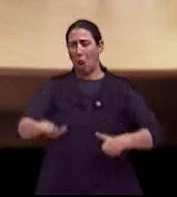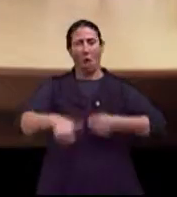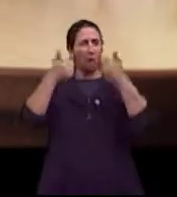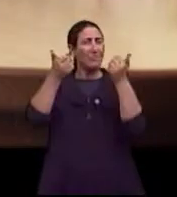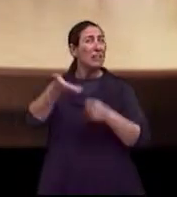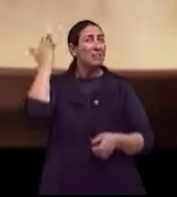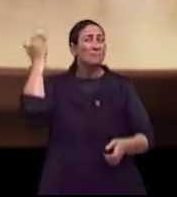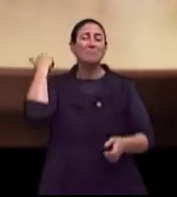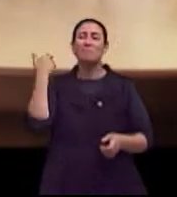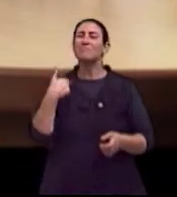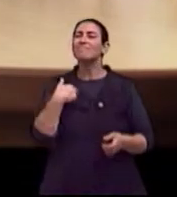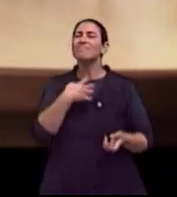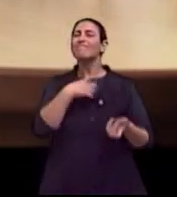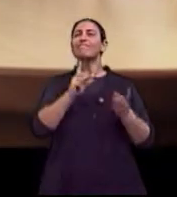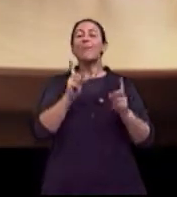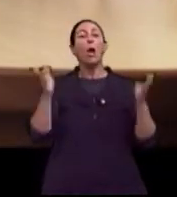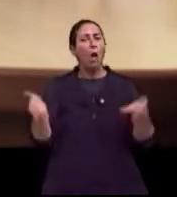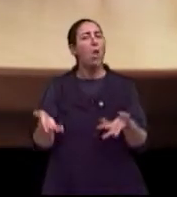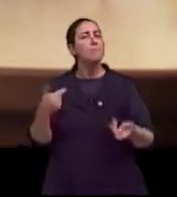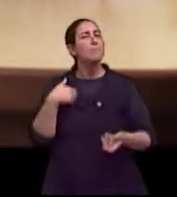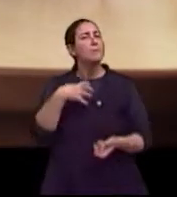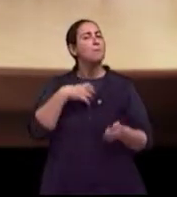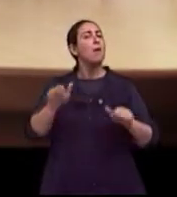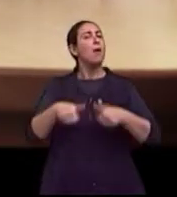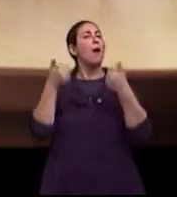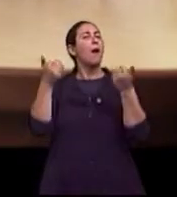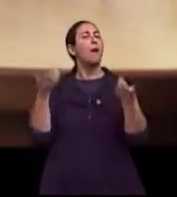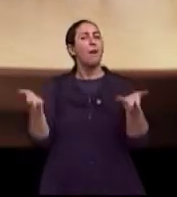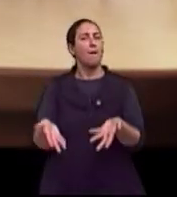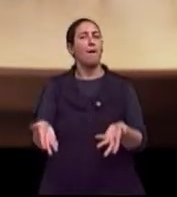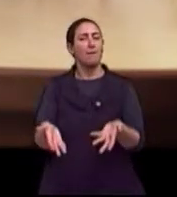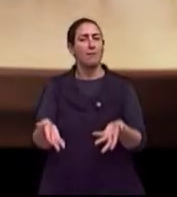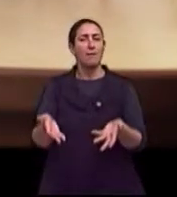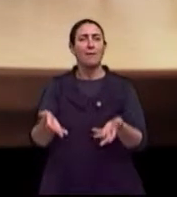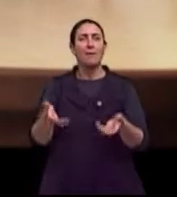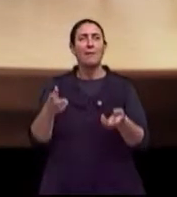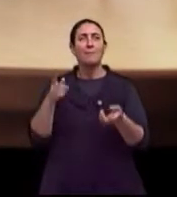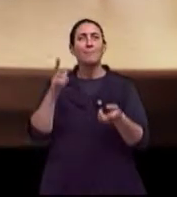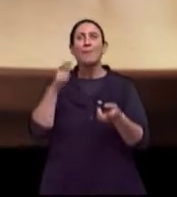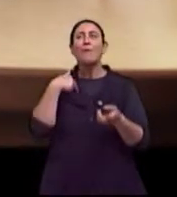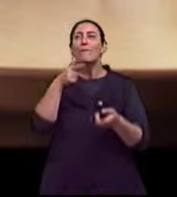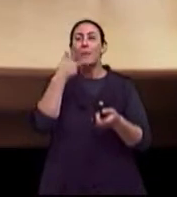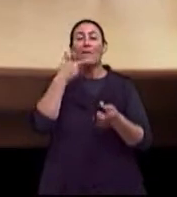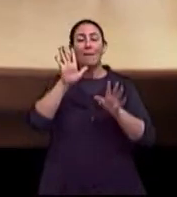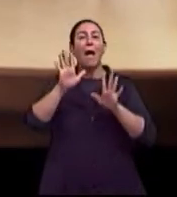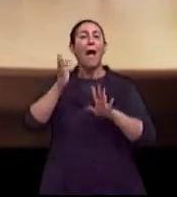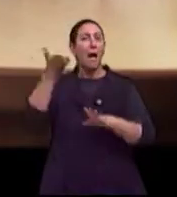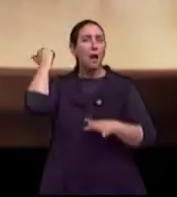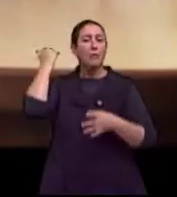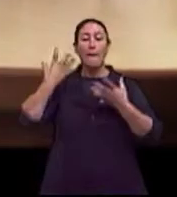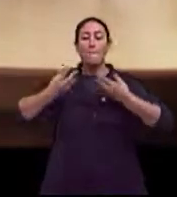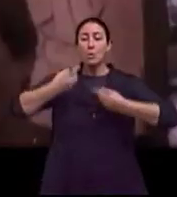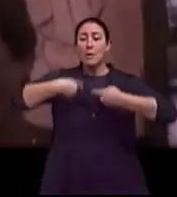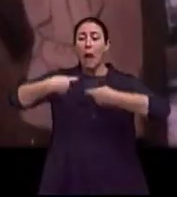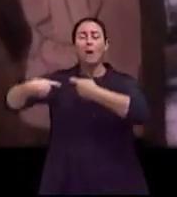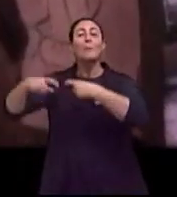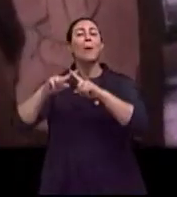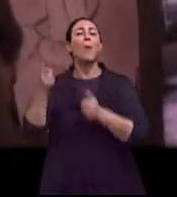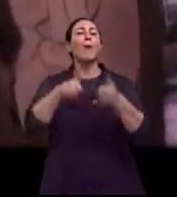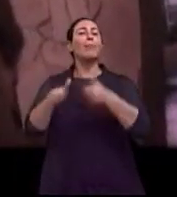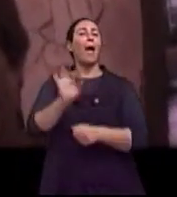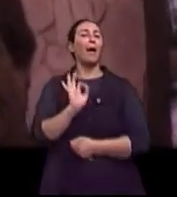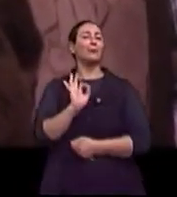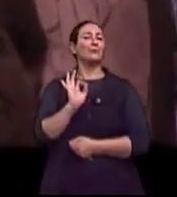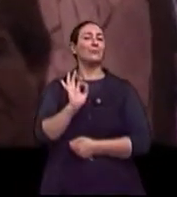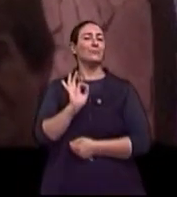arrobos, sem nada. Sim, não tem. Mas é de qualidade. De menos quantidade, mas mais qualidade. A